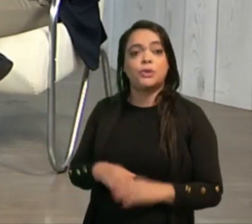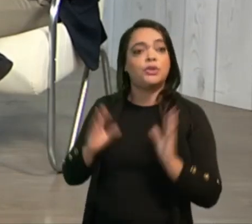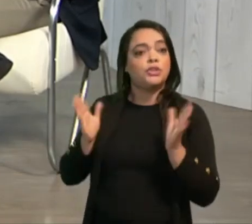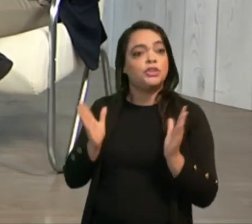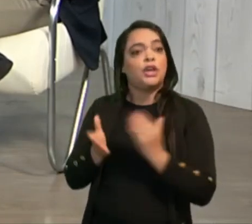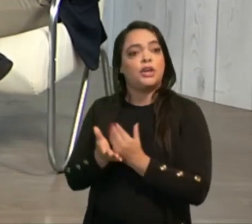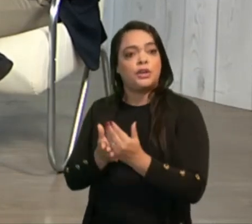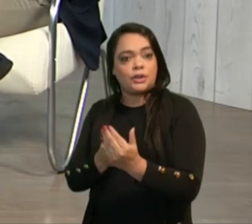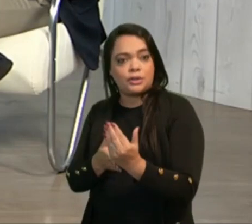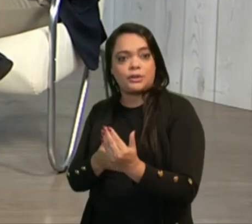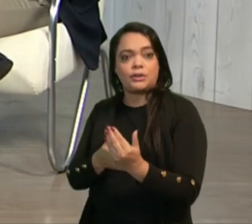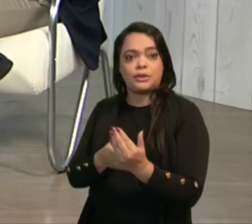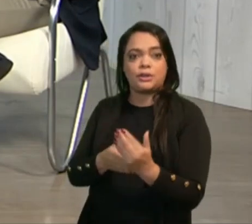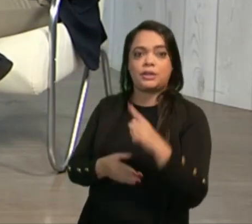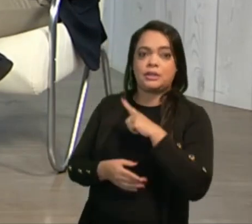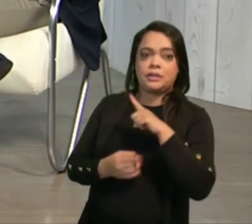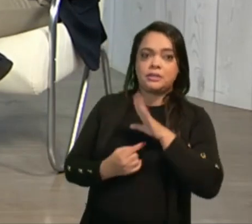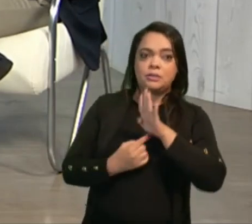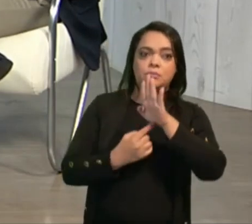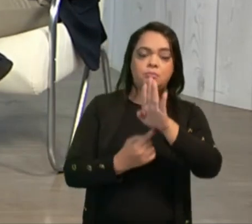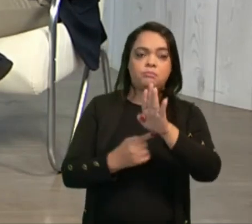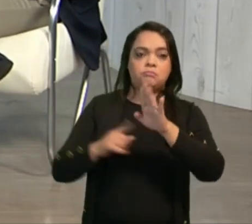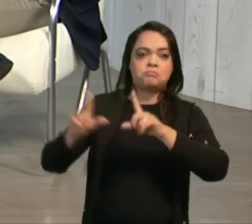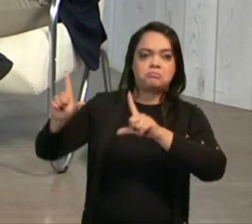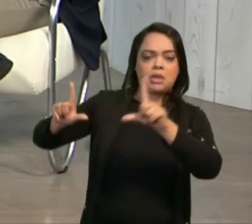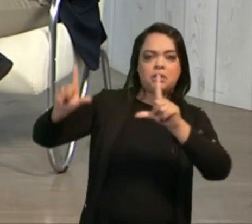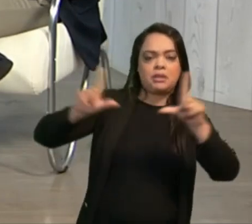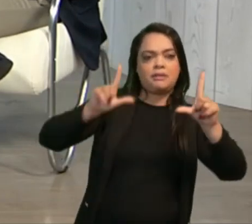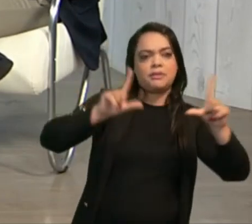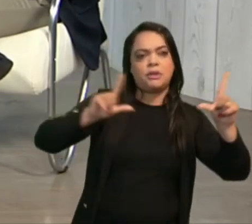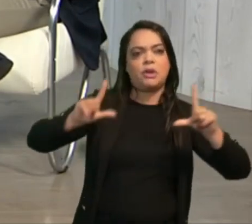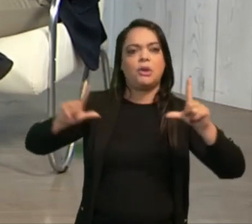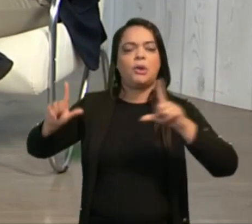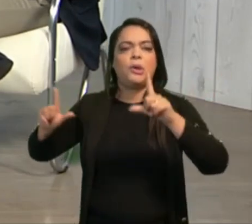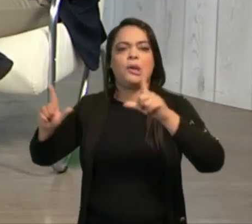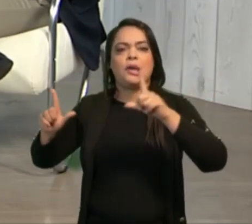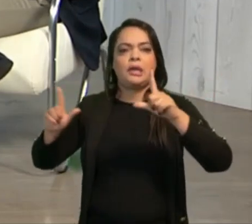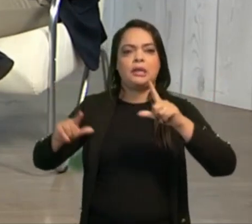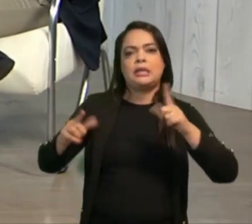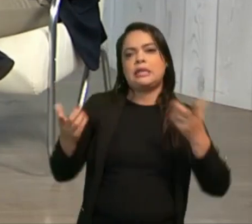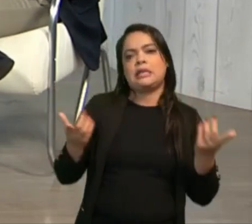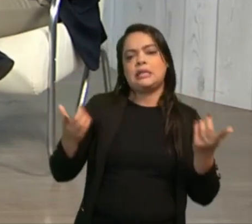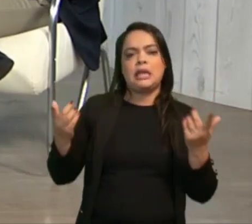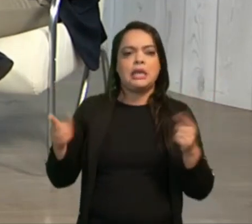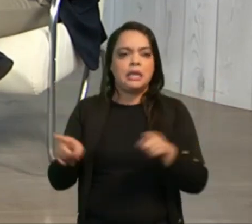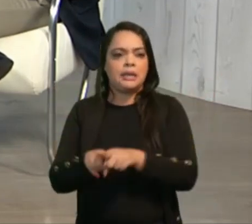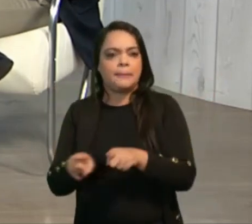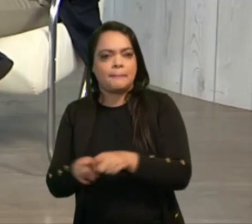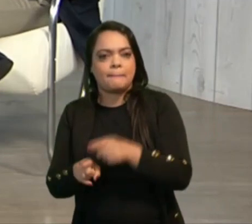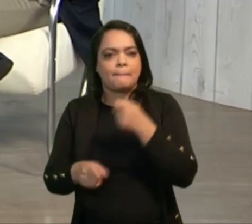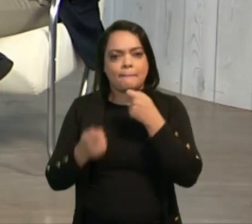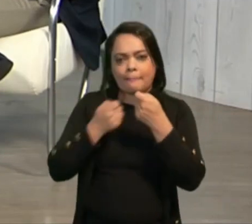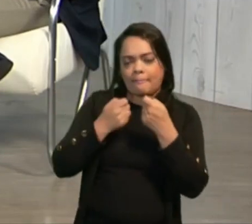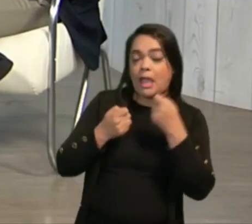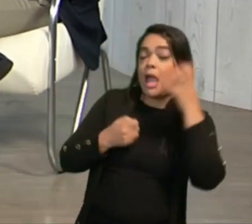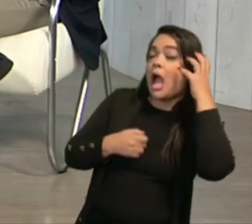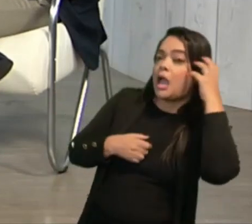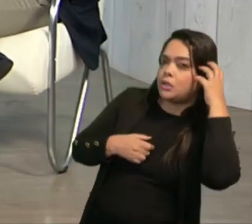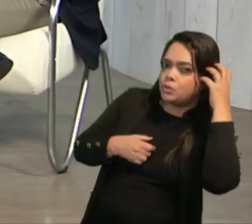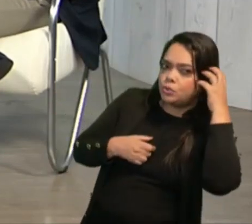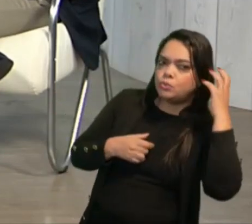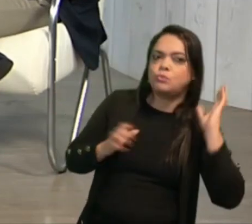ar e está sendo veiculado pelas mídias, tanto a imprensa quanto as rádios,